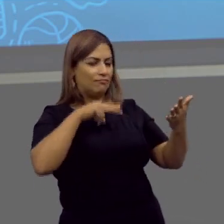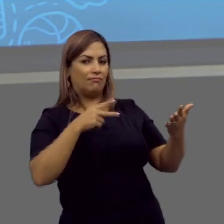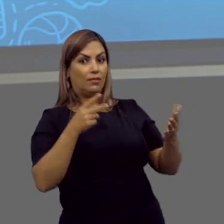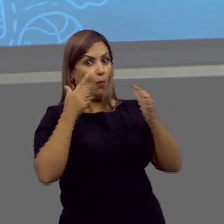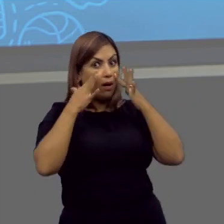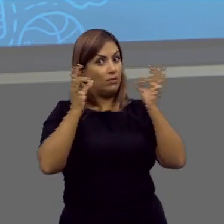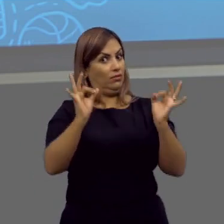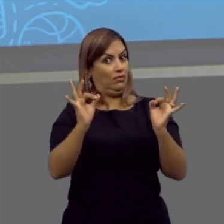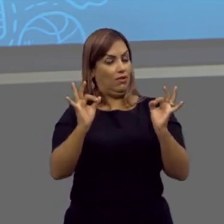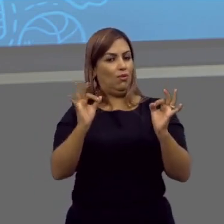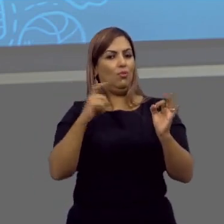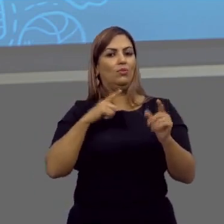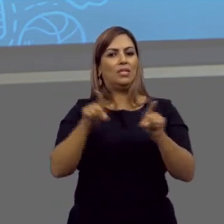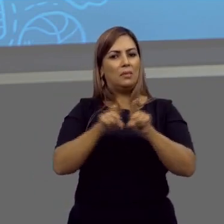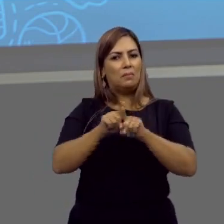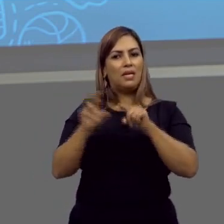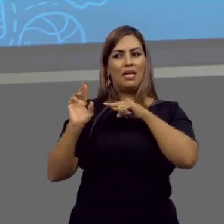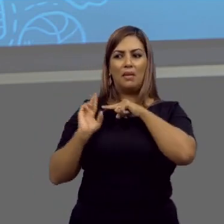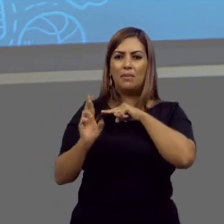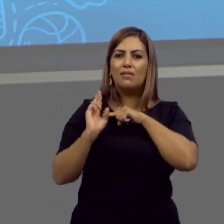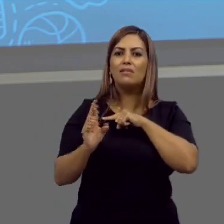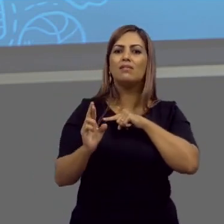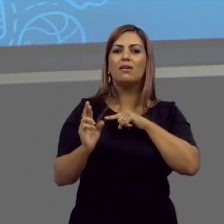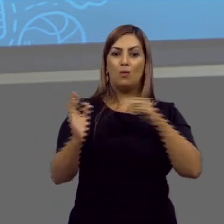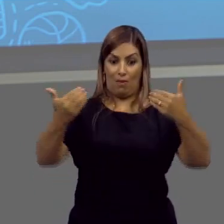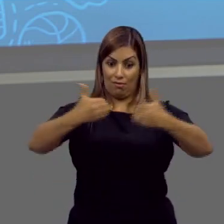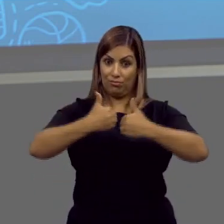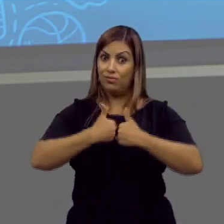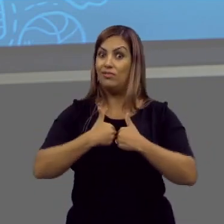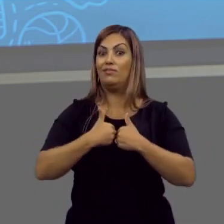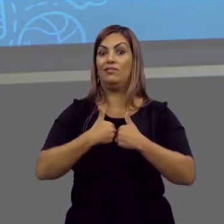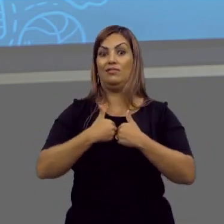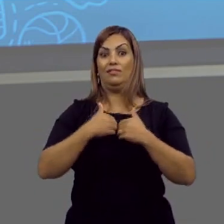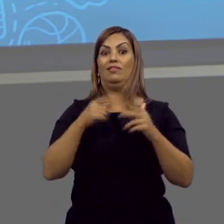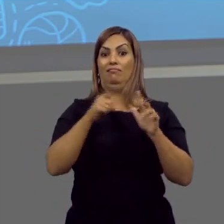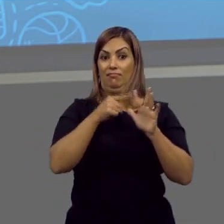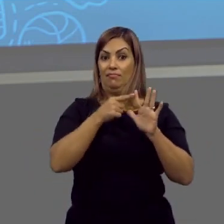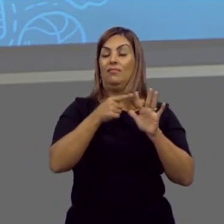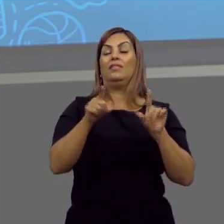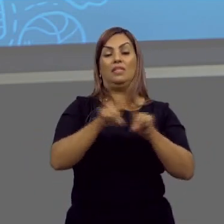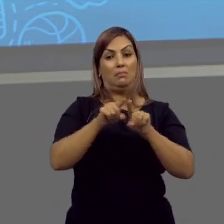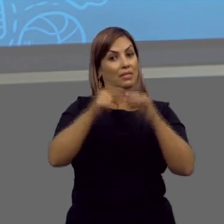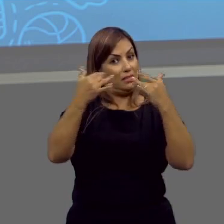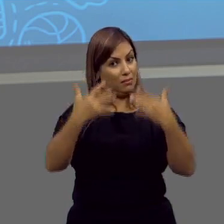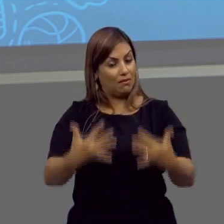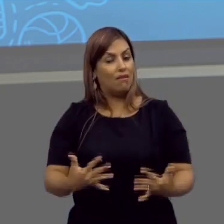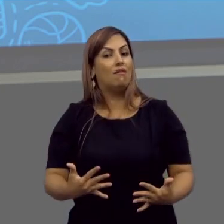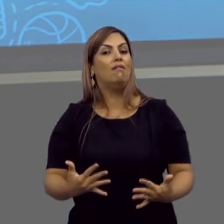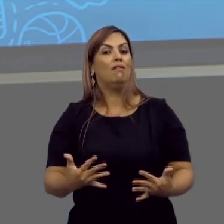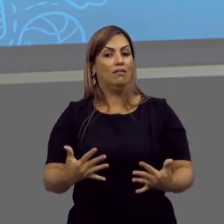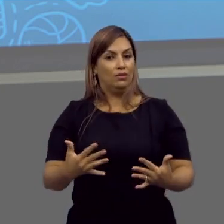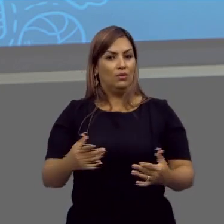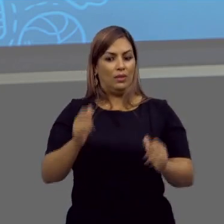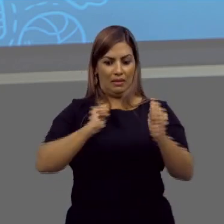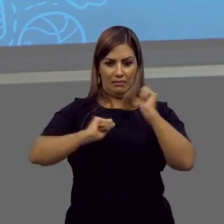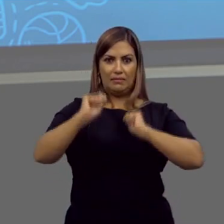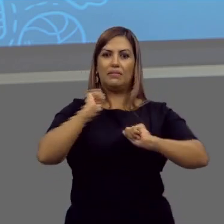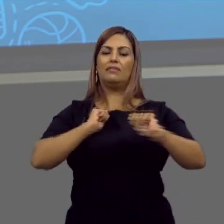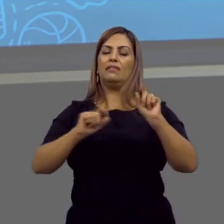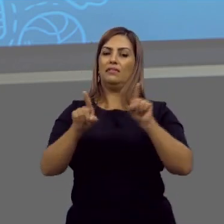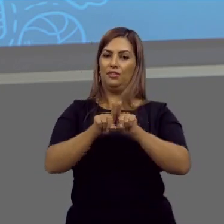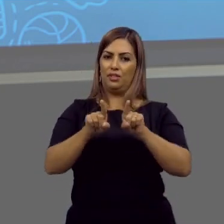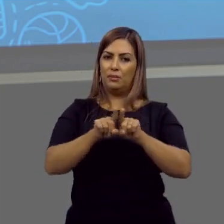Então, esteja atento às representações de espectro autista, está sendo bastante falado, essa representação de